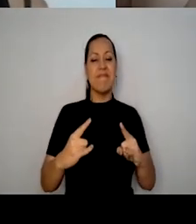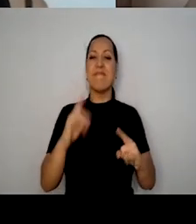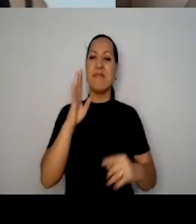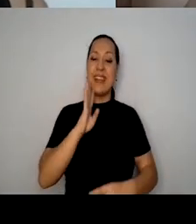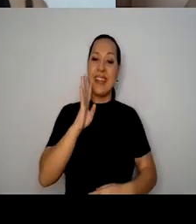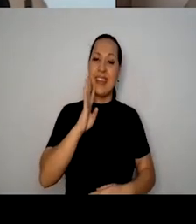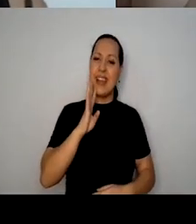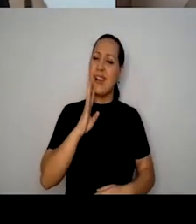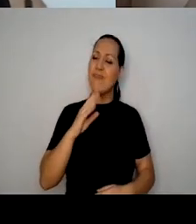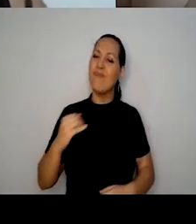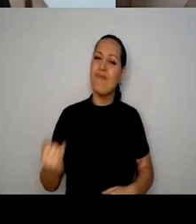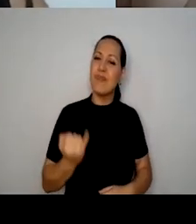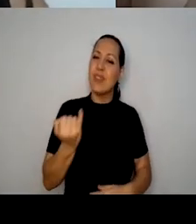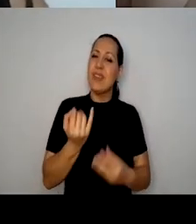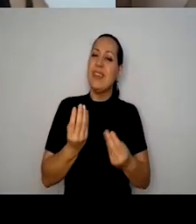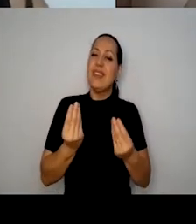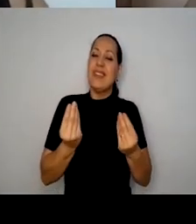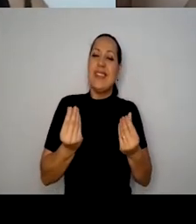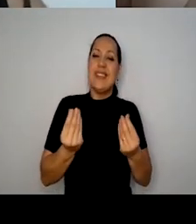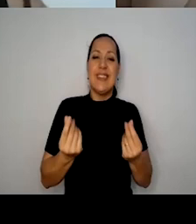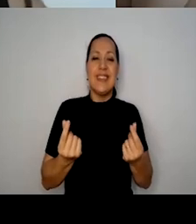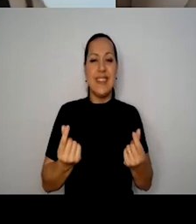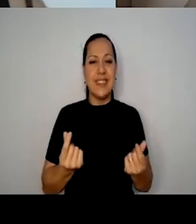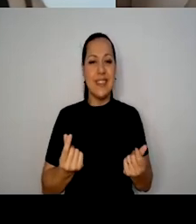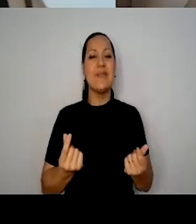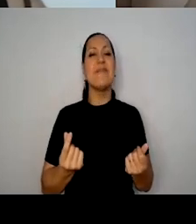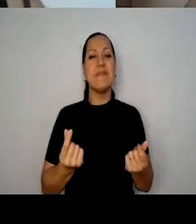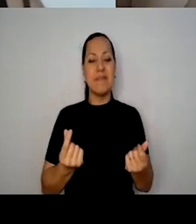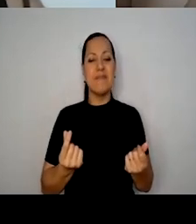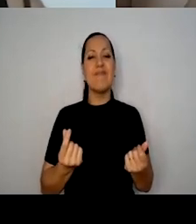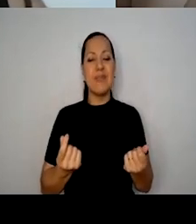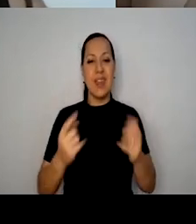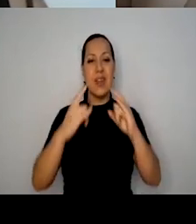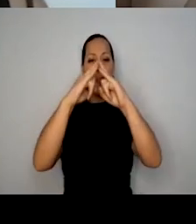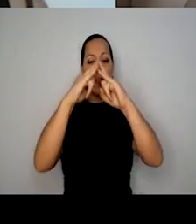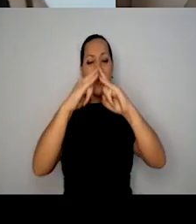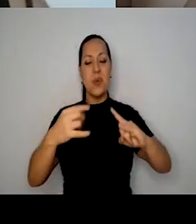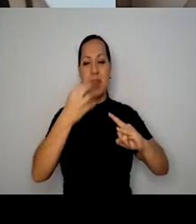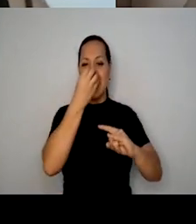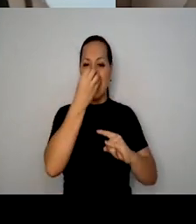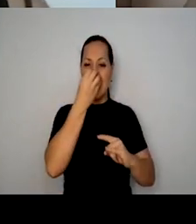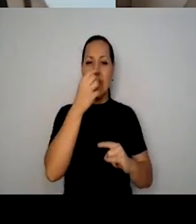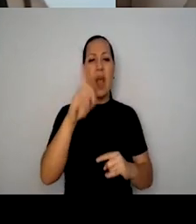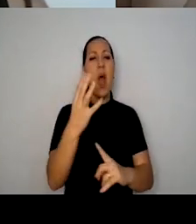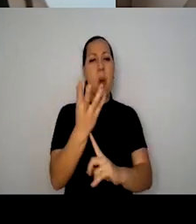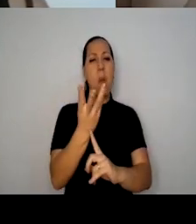para a gente, tão relevante para o circo, que é uma arte que merece,